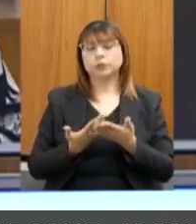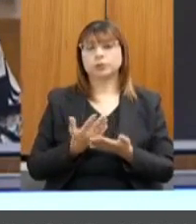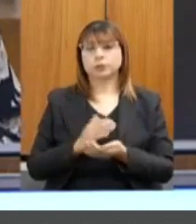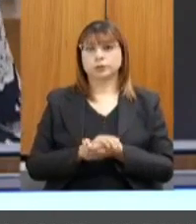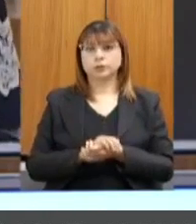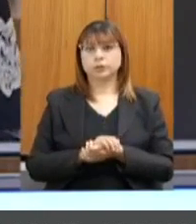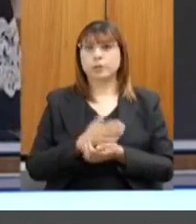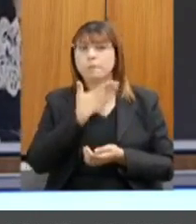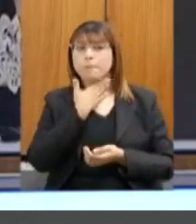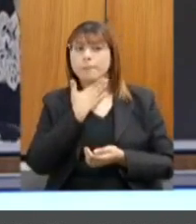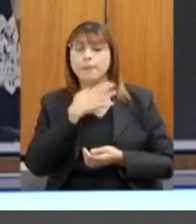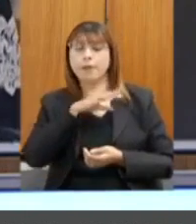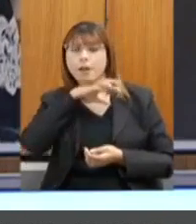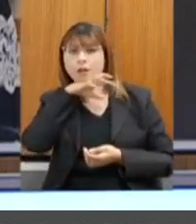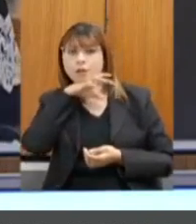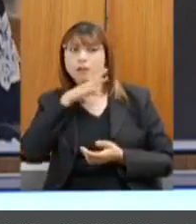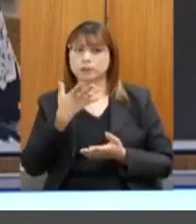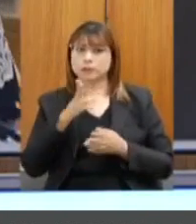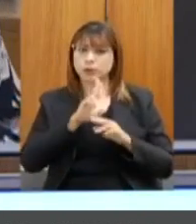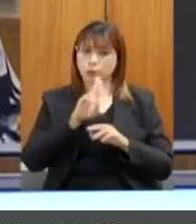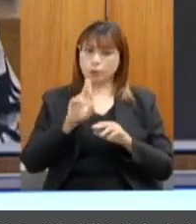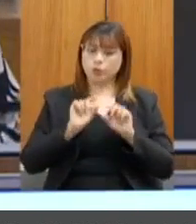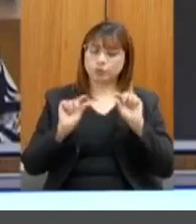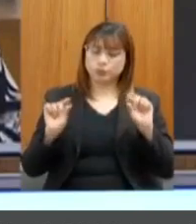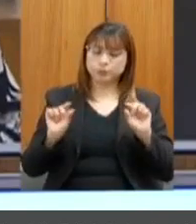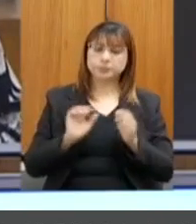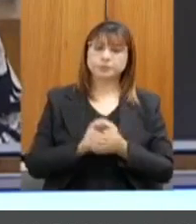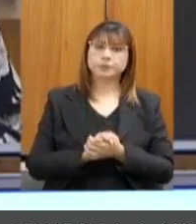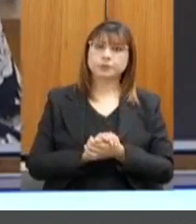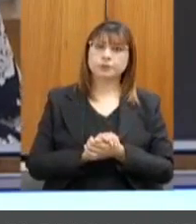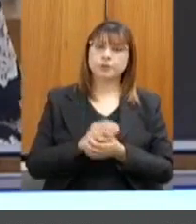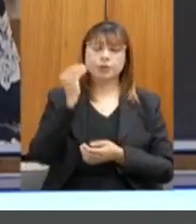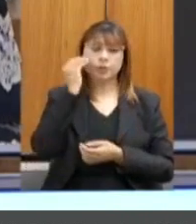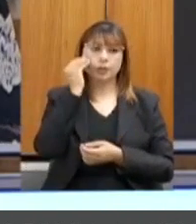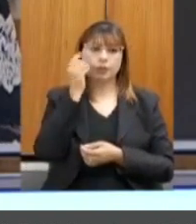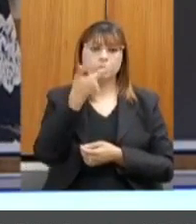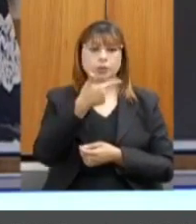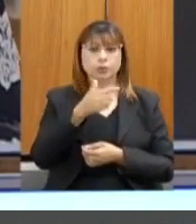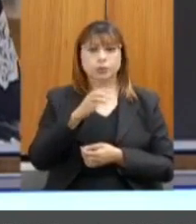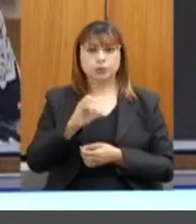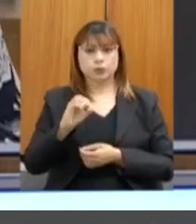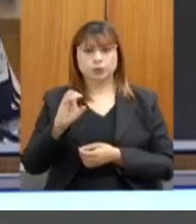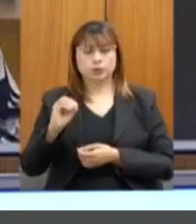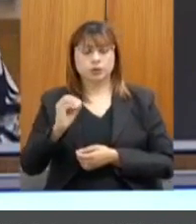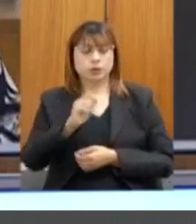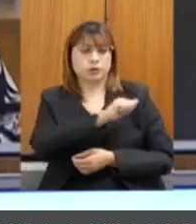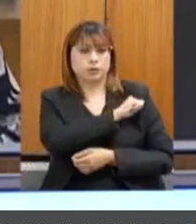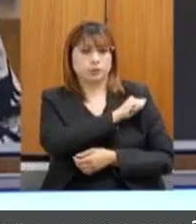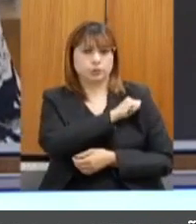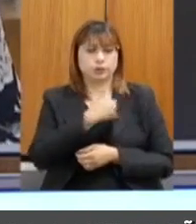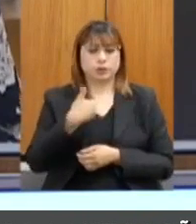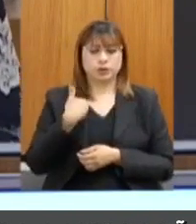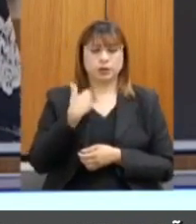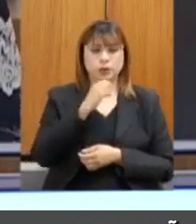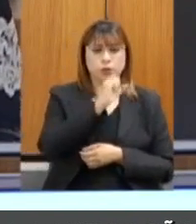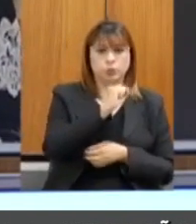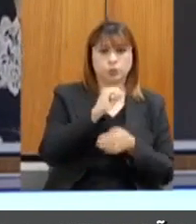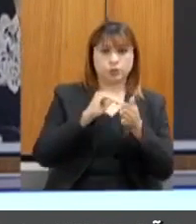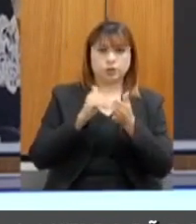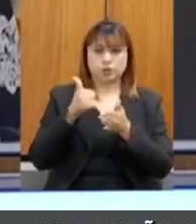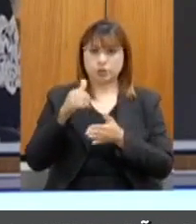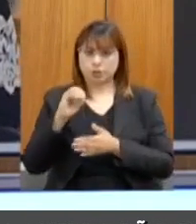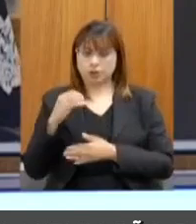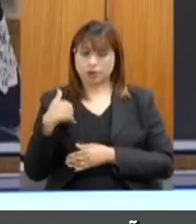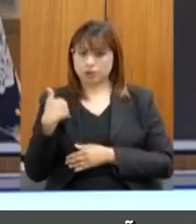é um projeto que já foi alcançado 200 alunos, entre 8 e 10 anos, e que, de fato,